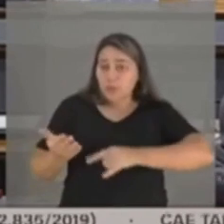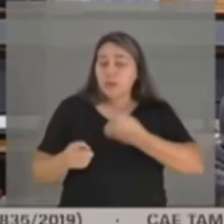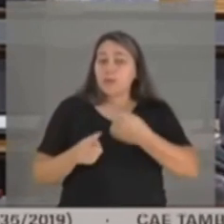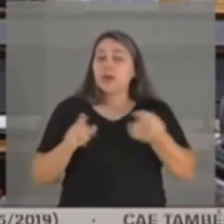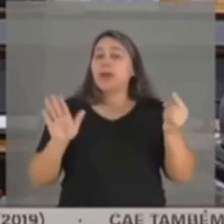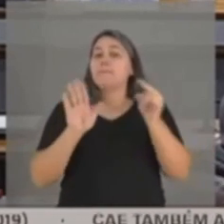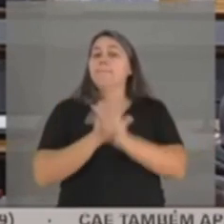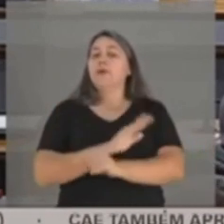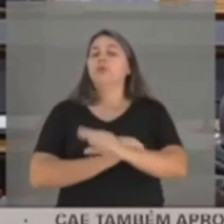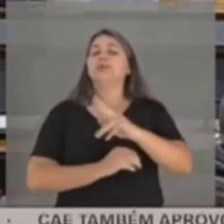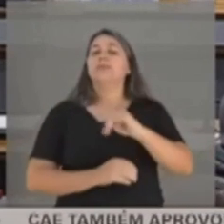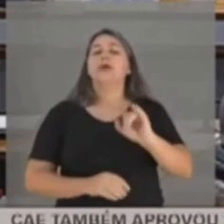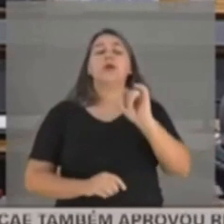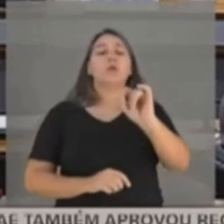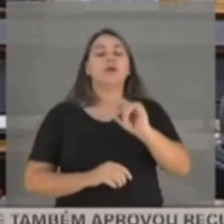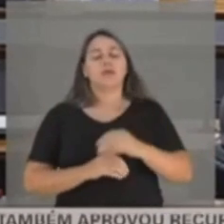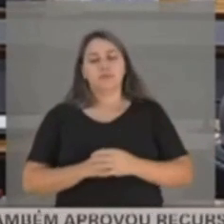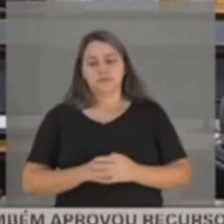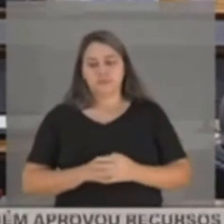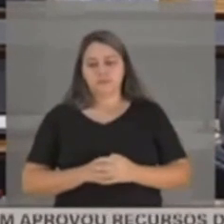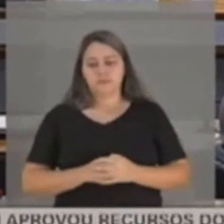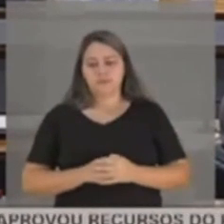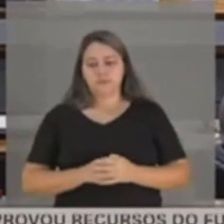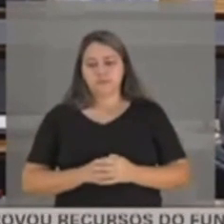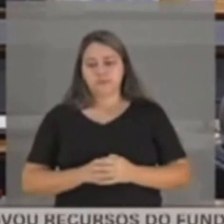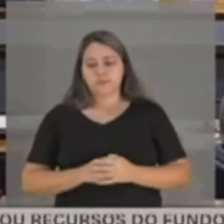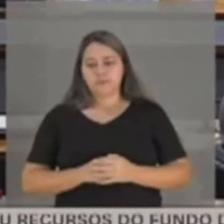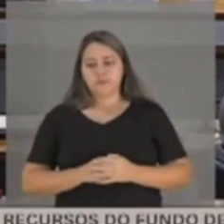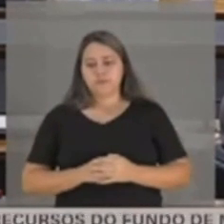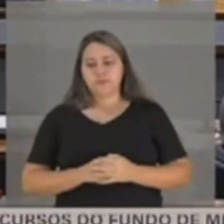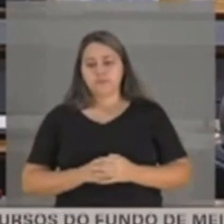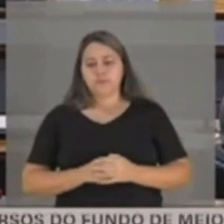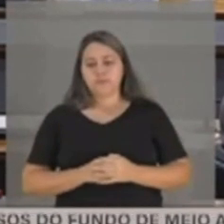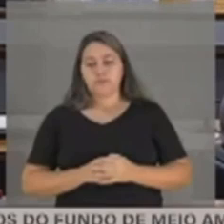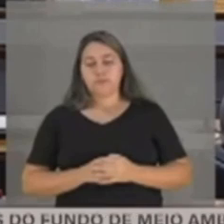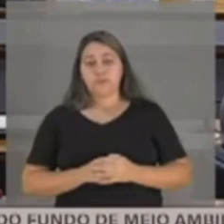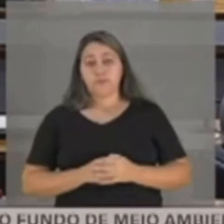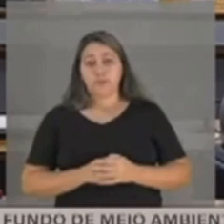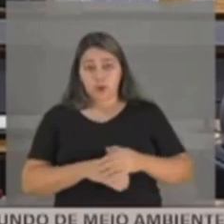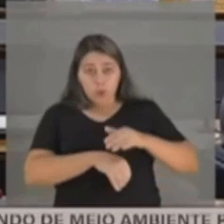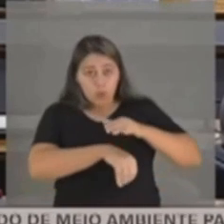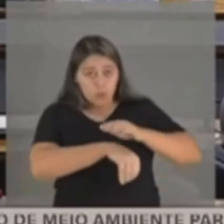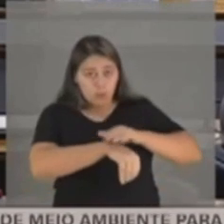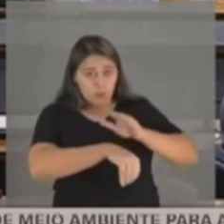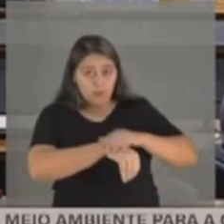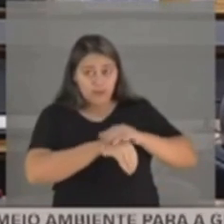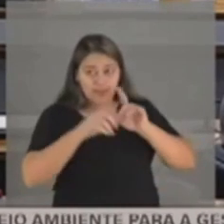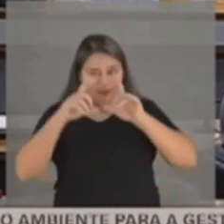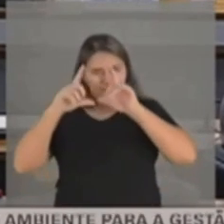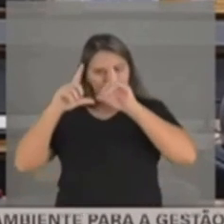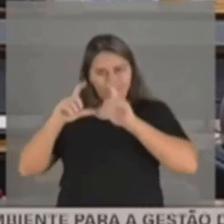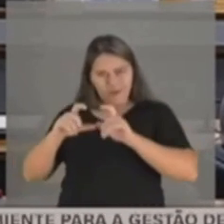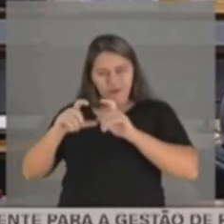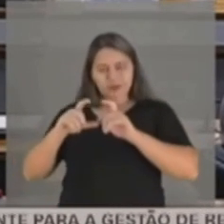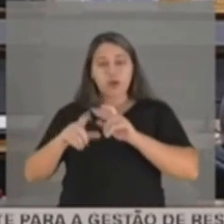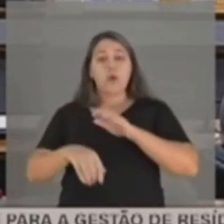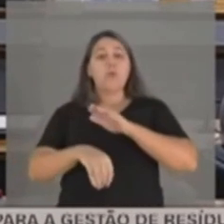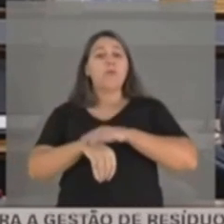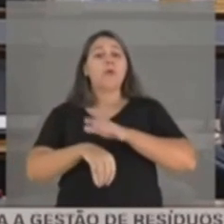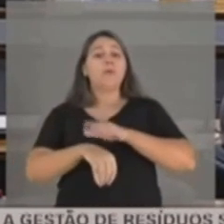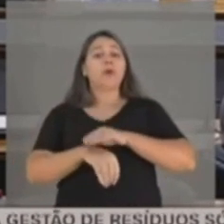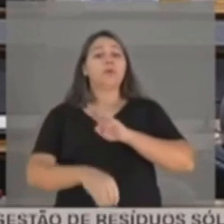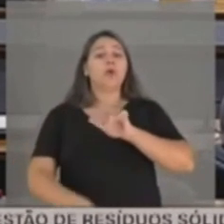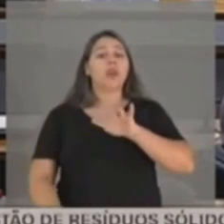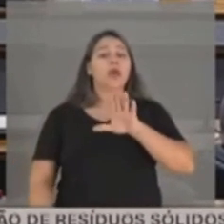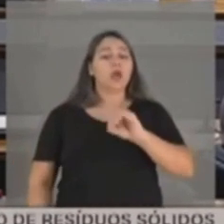comissão parlamentar de inquérito foi sobre o exato momento, uma fotografia do exato momento em que o boleto estava